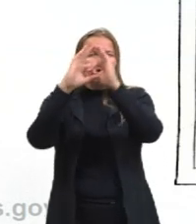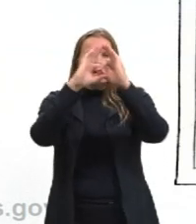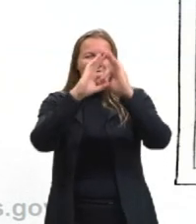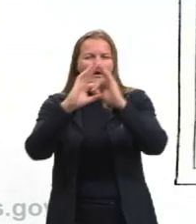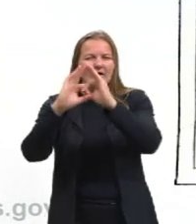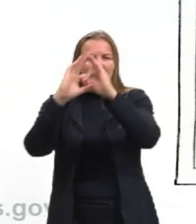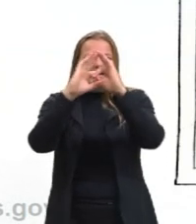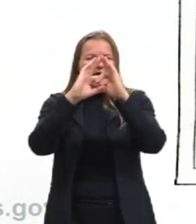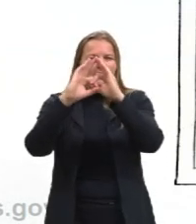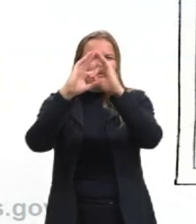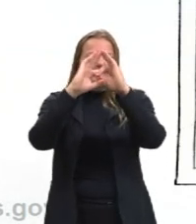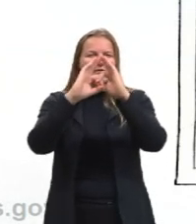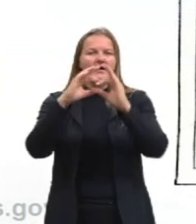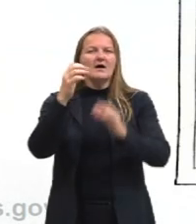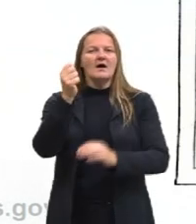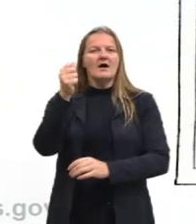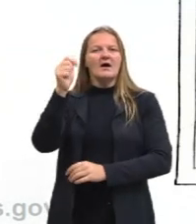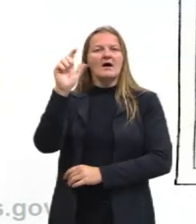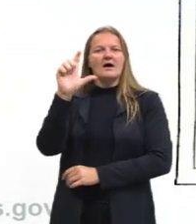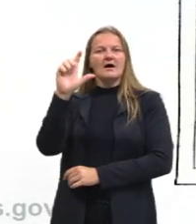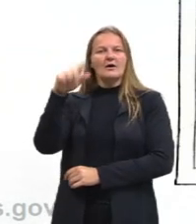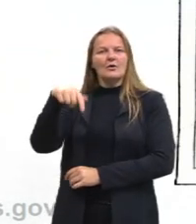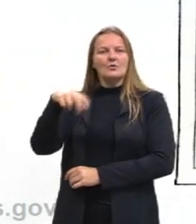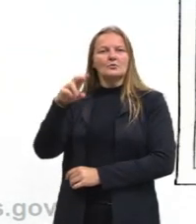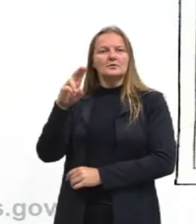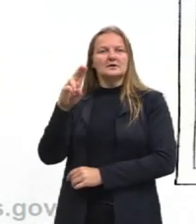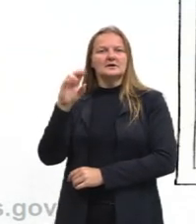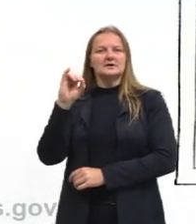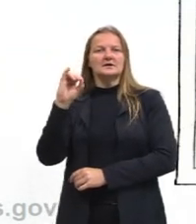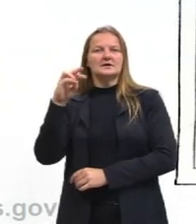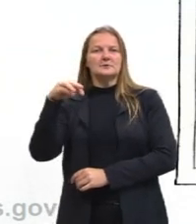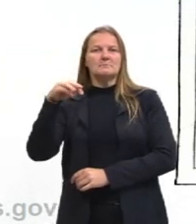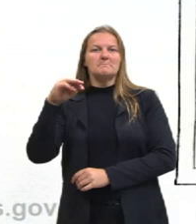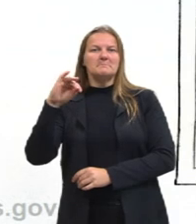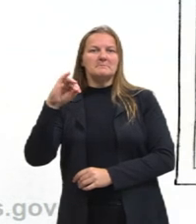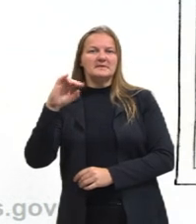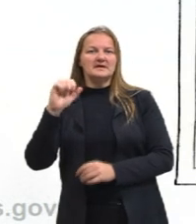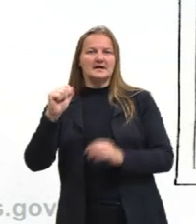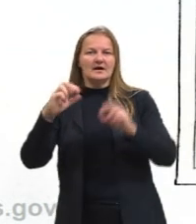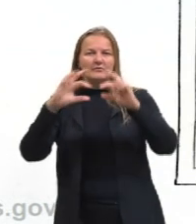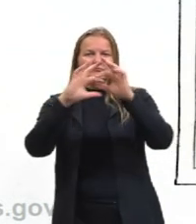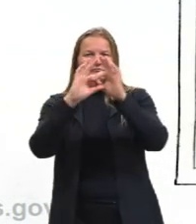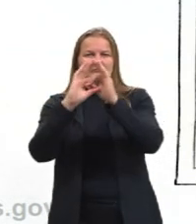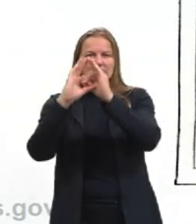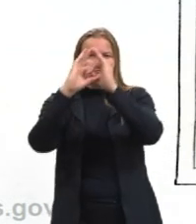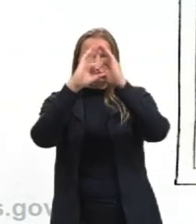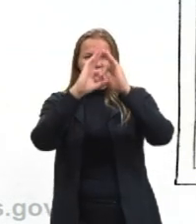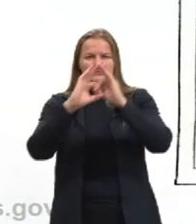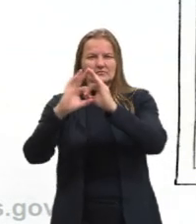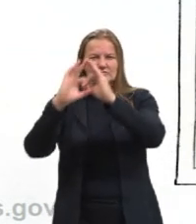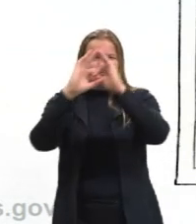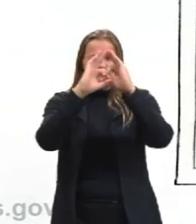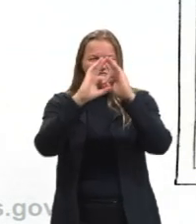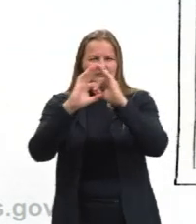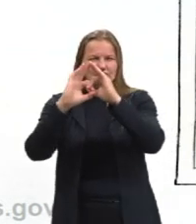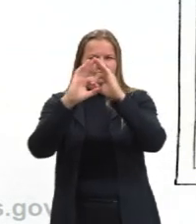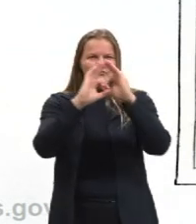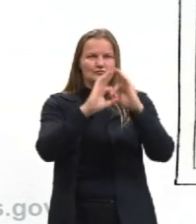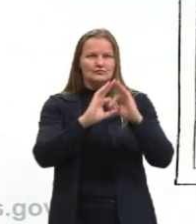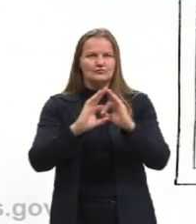trabalhava com alquimia, que é o contrário da gente pensar, São algumas pseudociências que o Newton